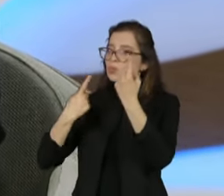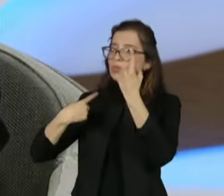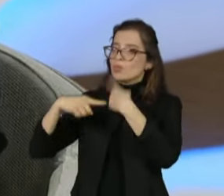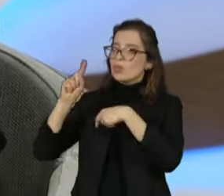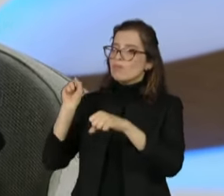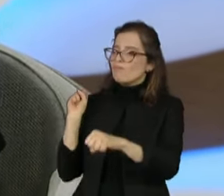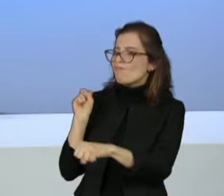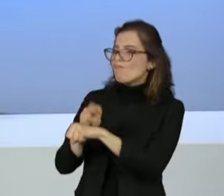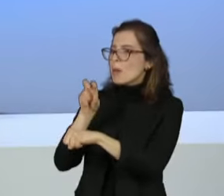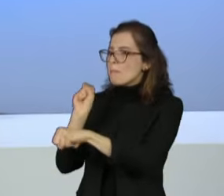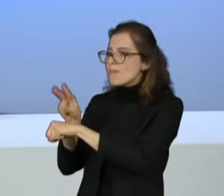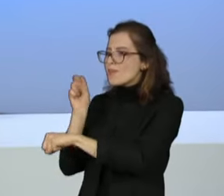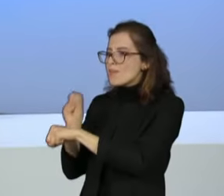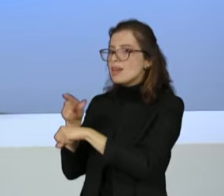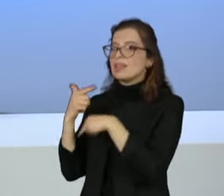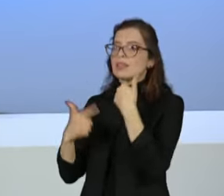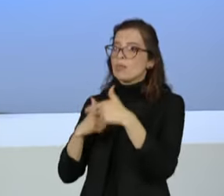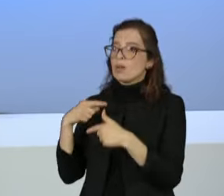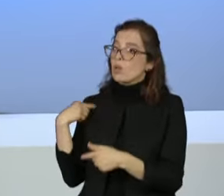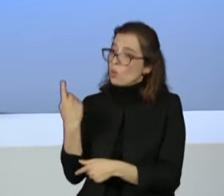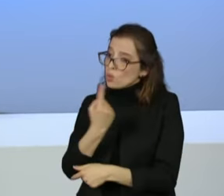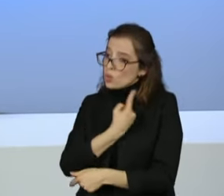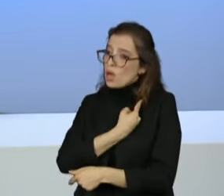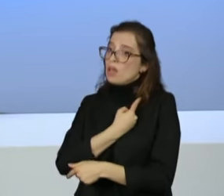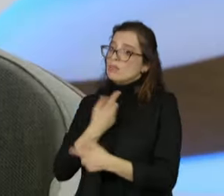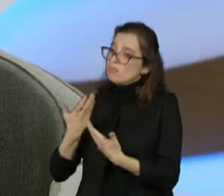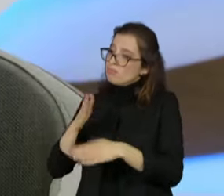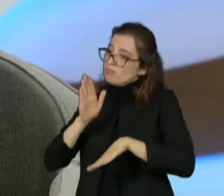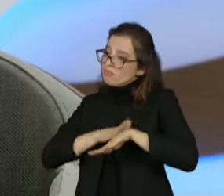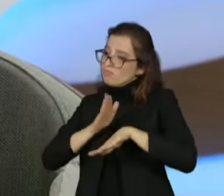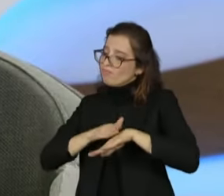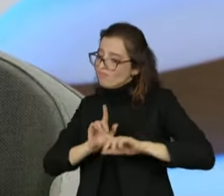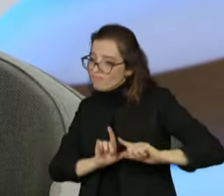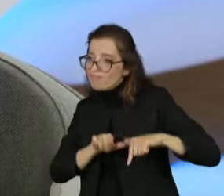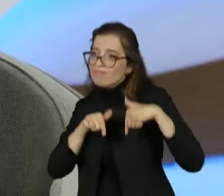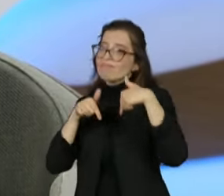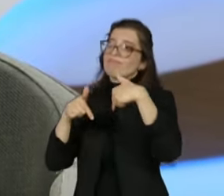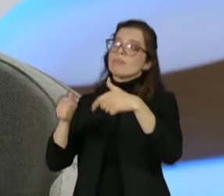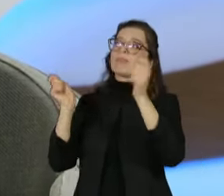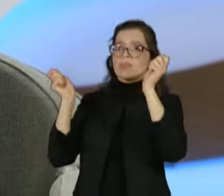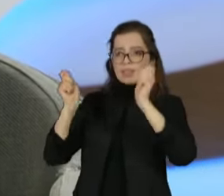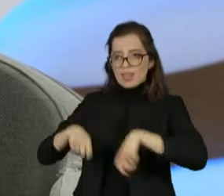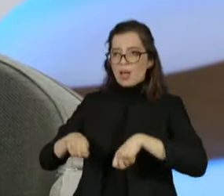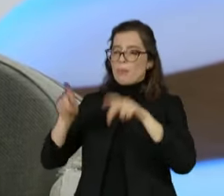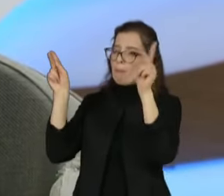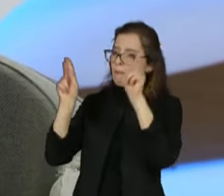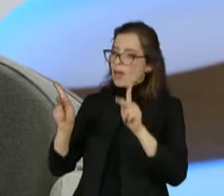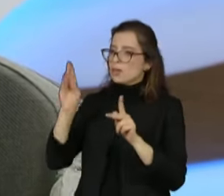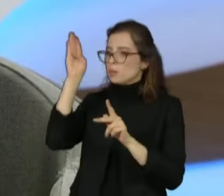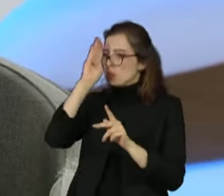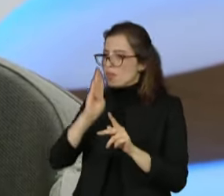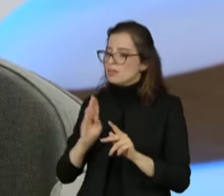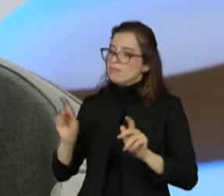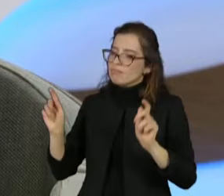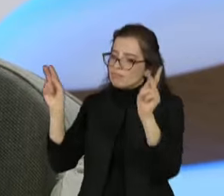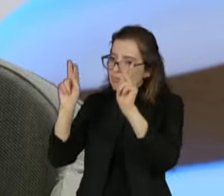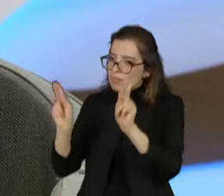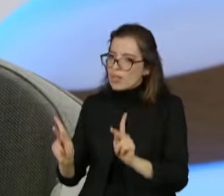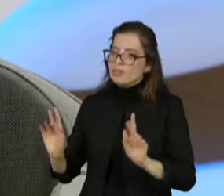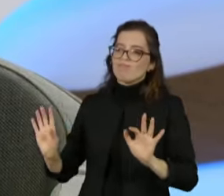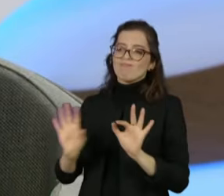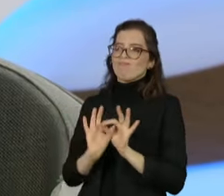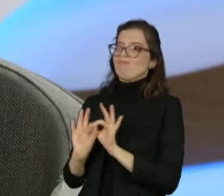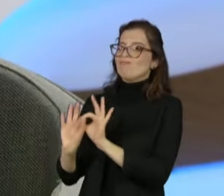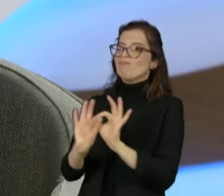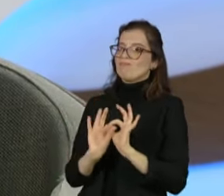do campo democrático, que é a nossa, que tem condições de garantir paz, pacificar o Brasil, unir o Brasil para que o Brasil volte a